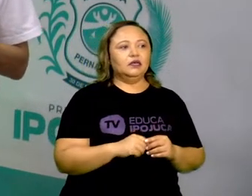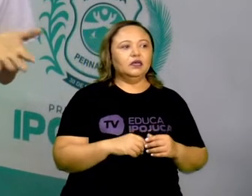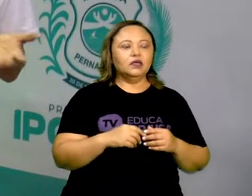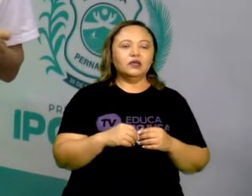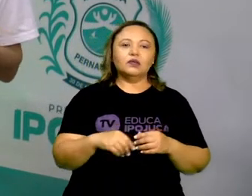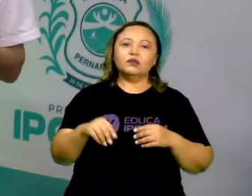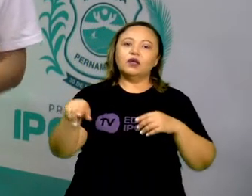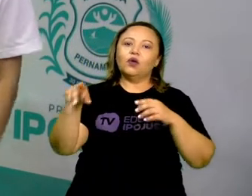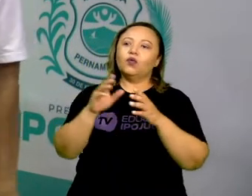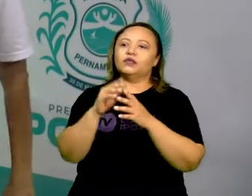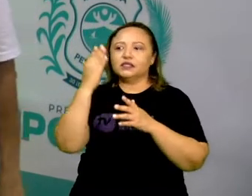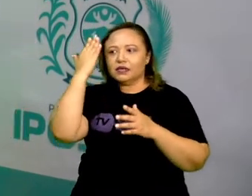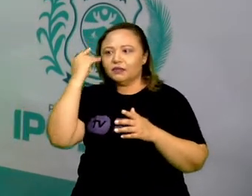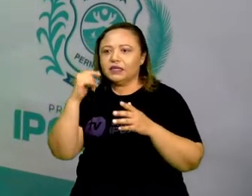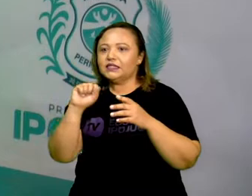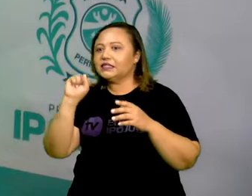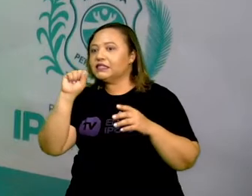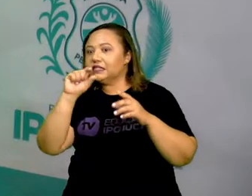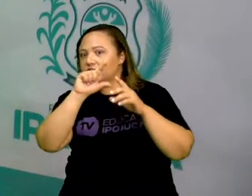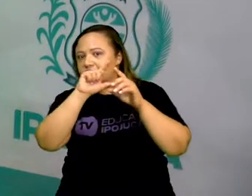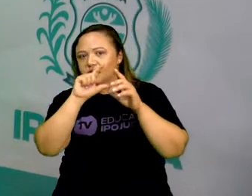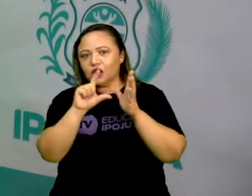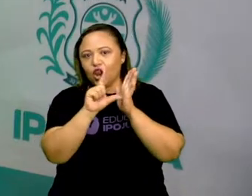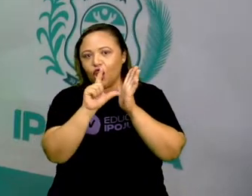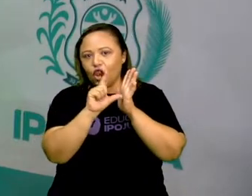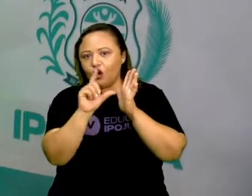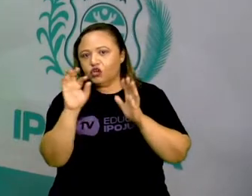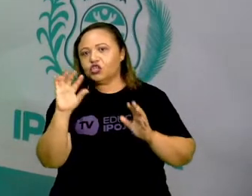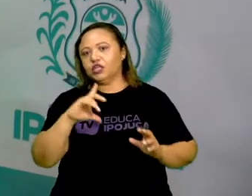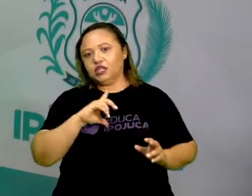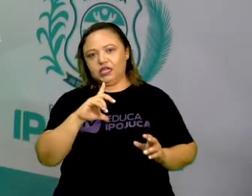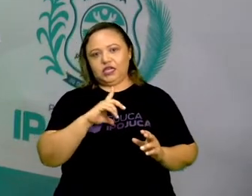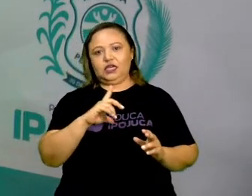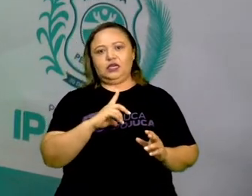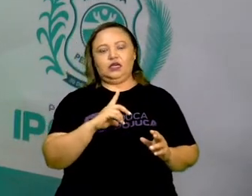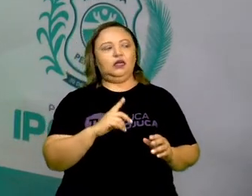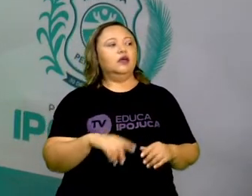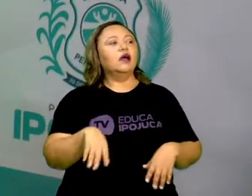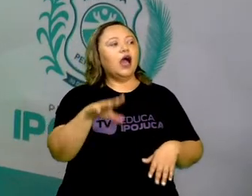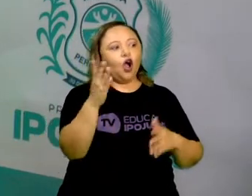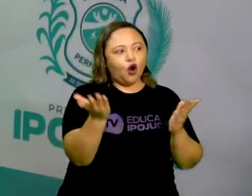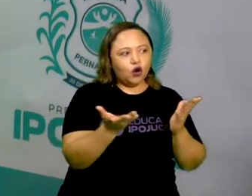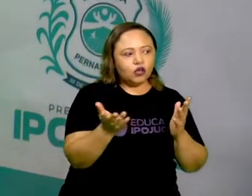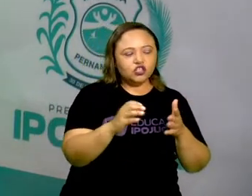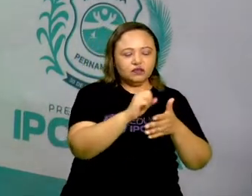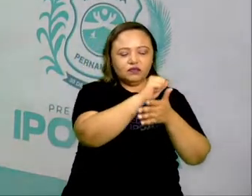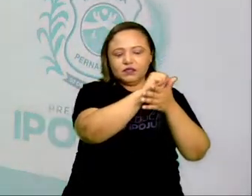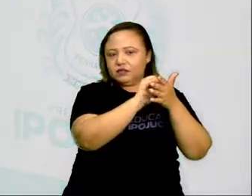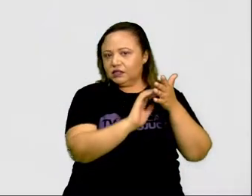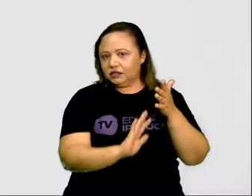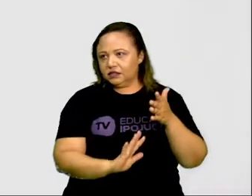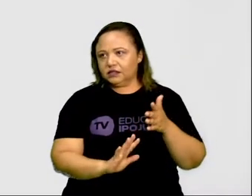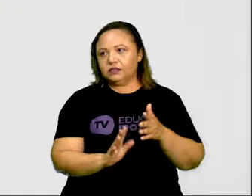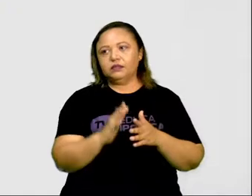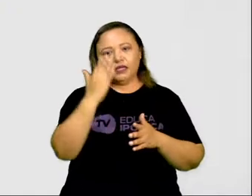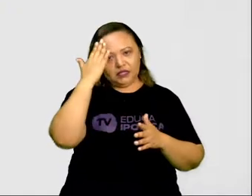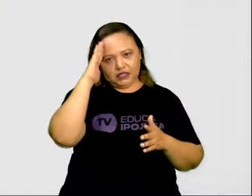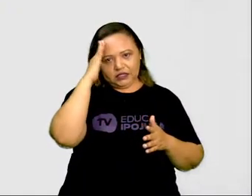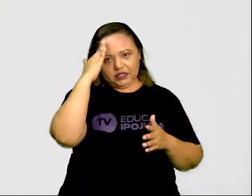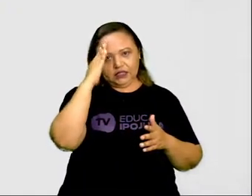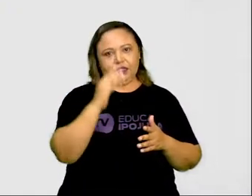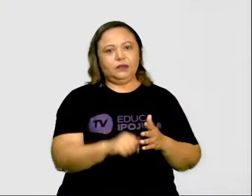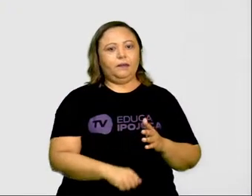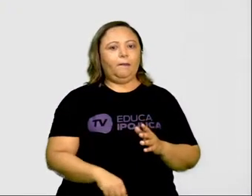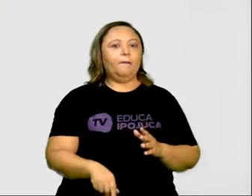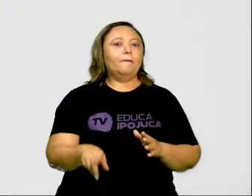lojas, certo? Então, vamos fazer uma atividade aqui para vocês compreenderem. A letra A diz assim,